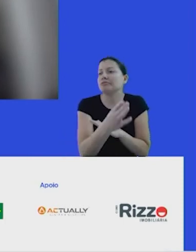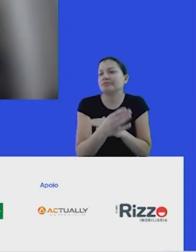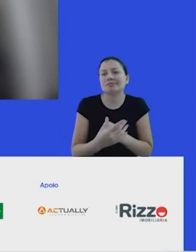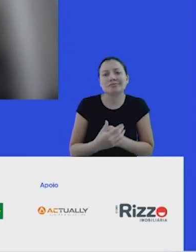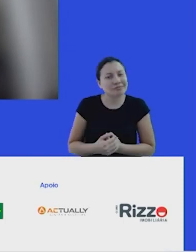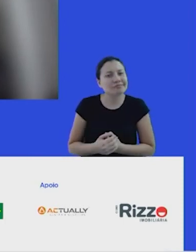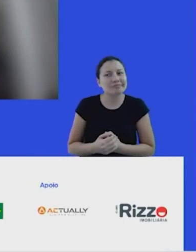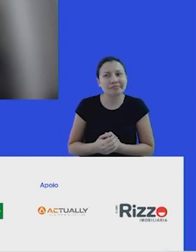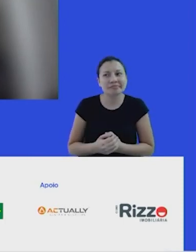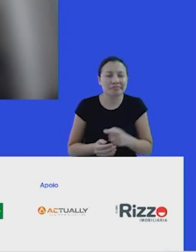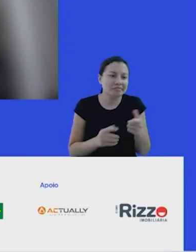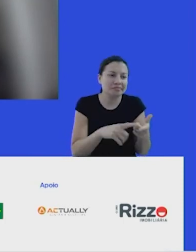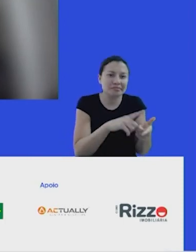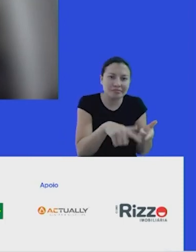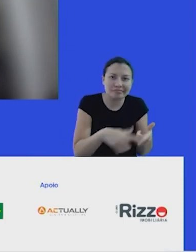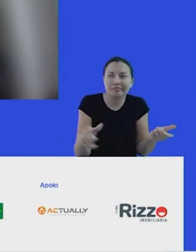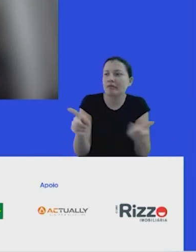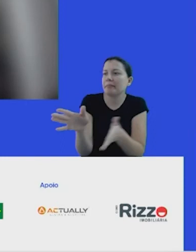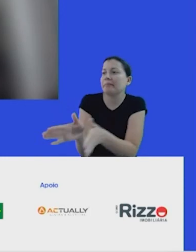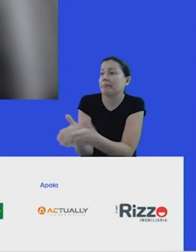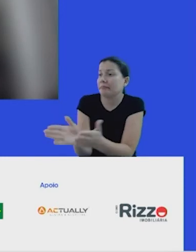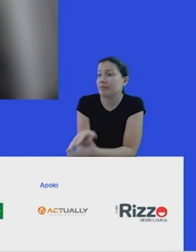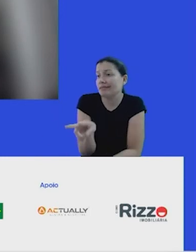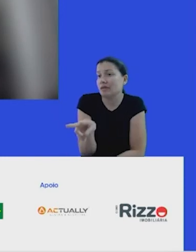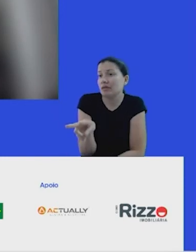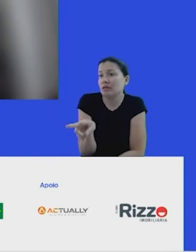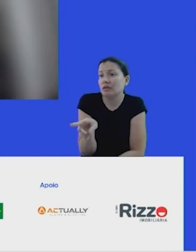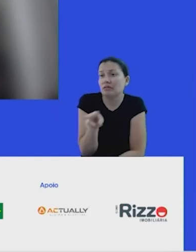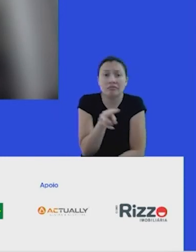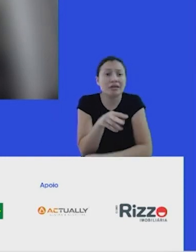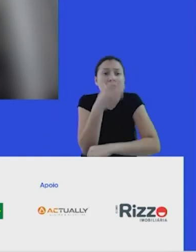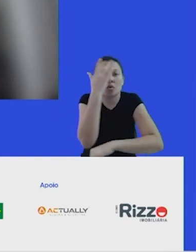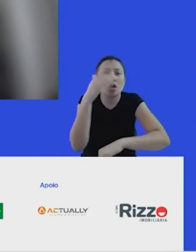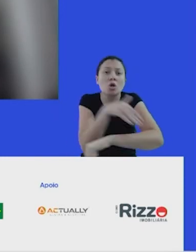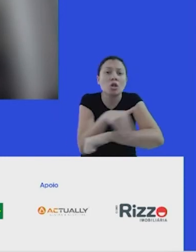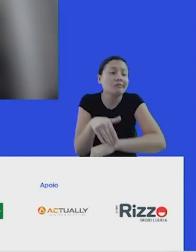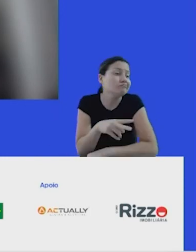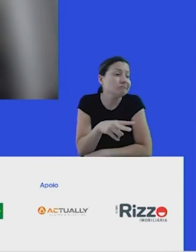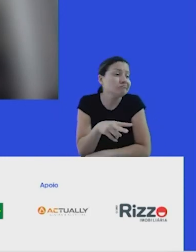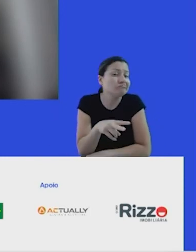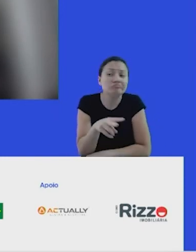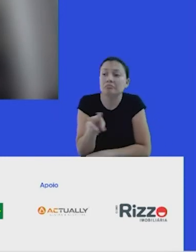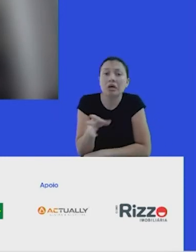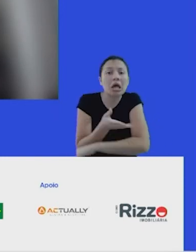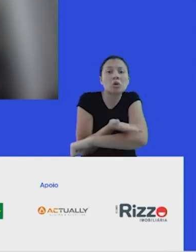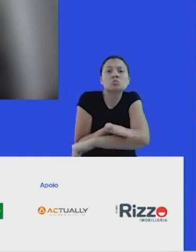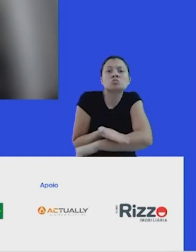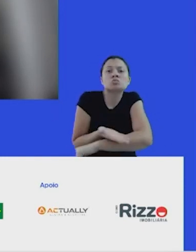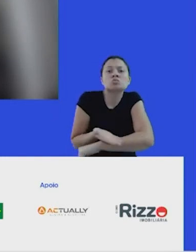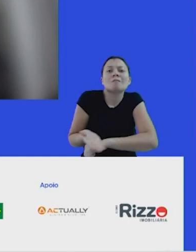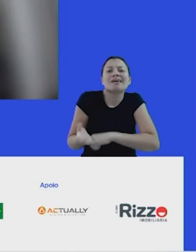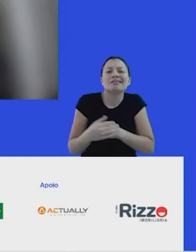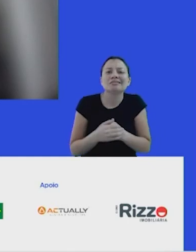problemas, se acostuma com a pobreza, vira paisagem, você vê os moradores de rua, a gente vai se acostumando e entende que